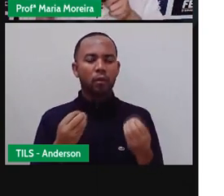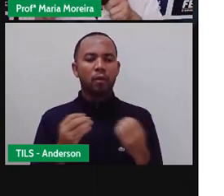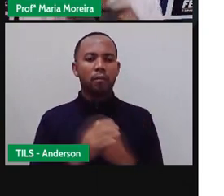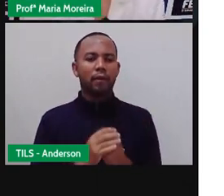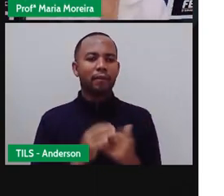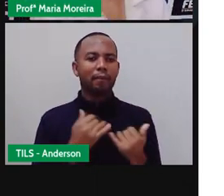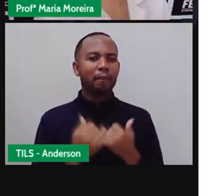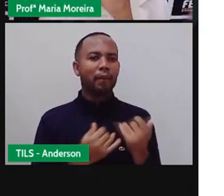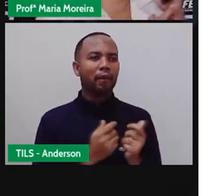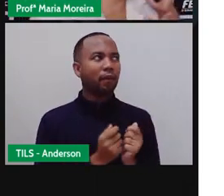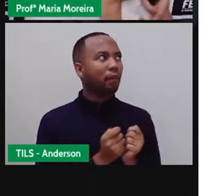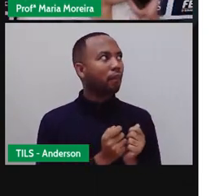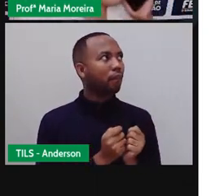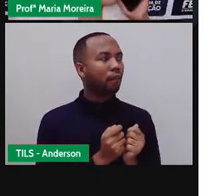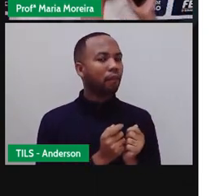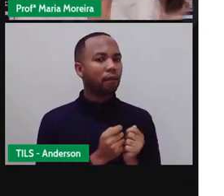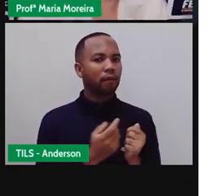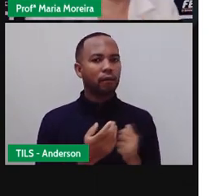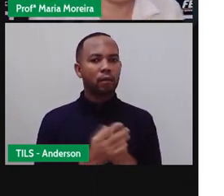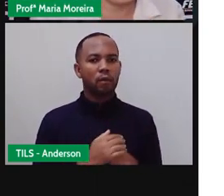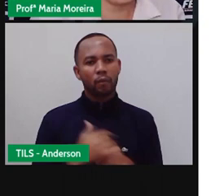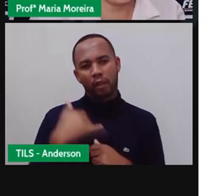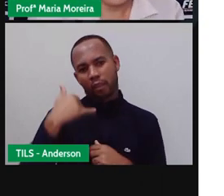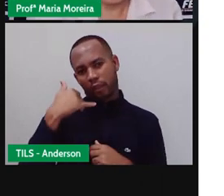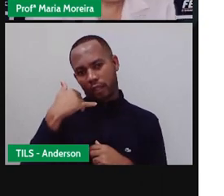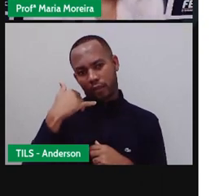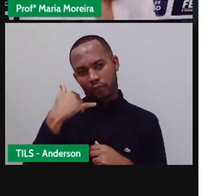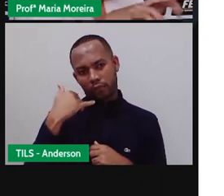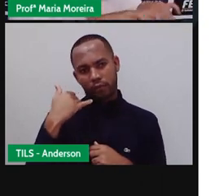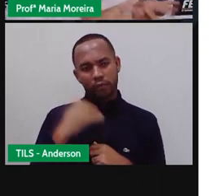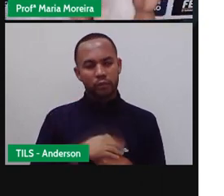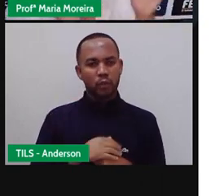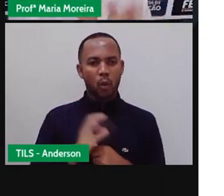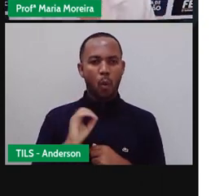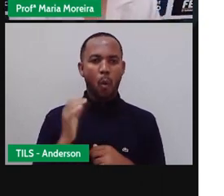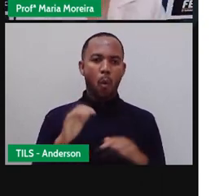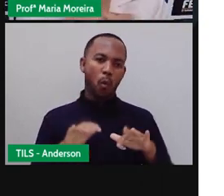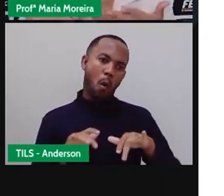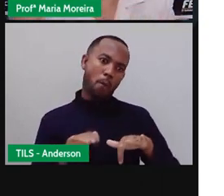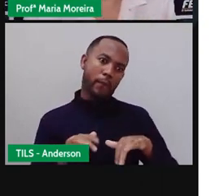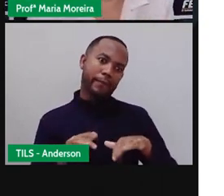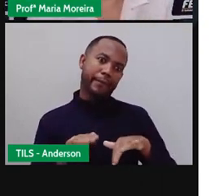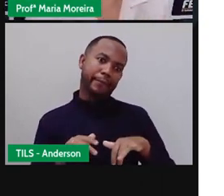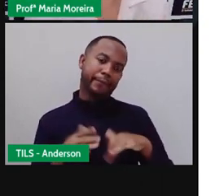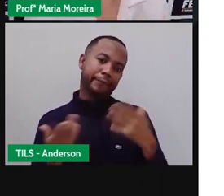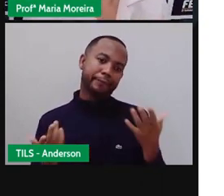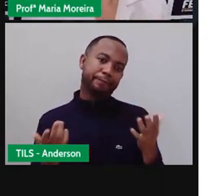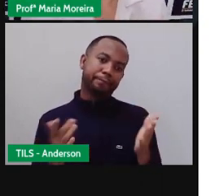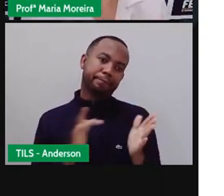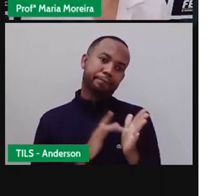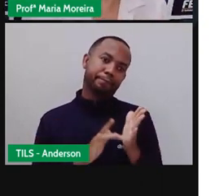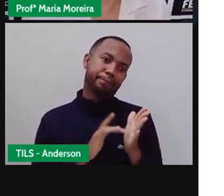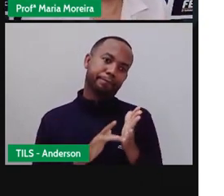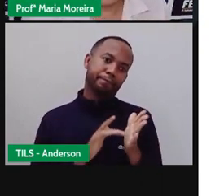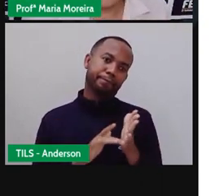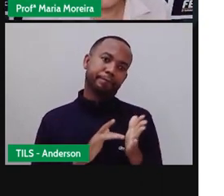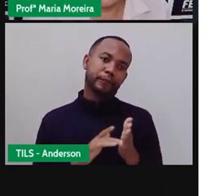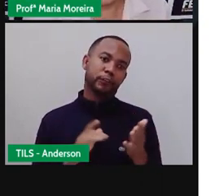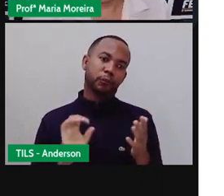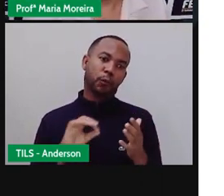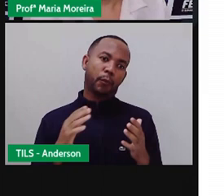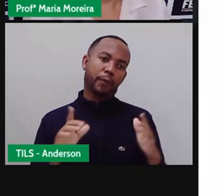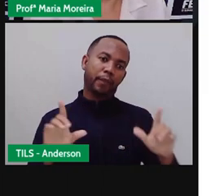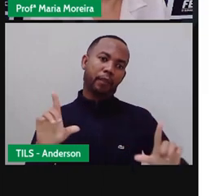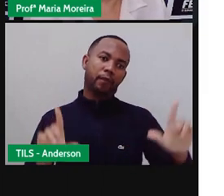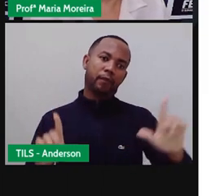jogando. Porque eu tô, ó, no telefone. Porque eu tô no computador. Porque eu tô no meu tablet. Porque eu tô na TV,